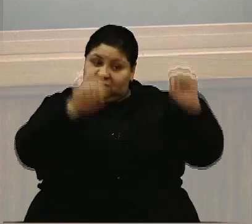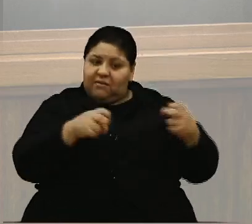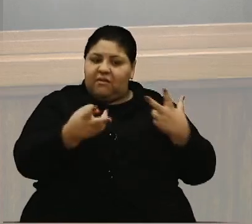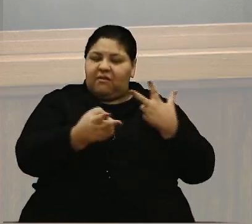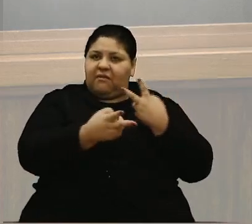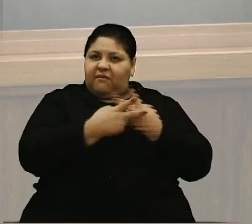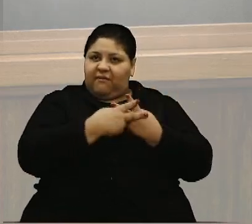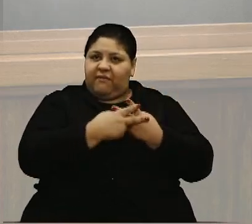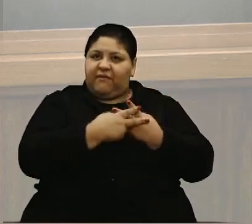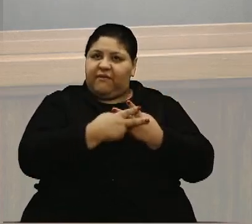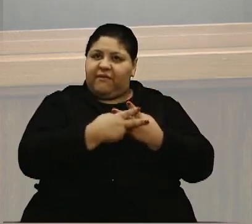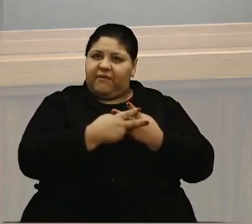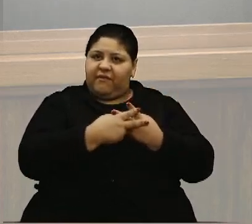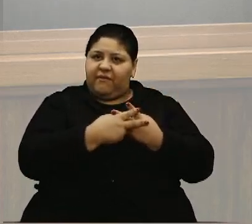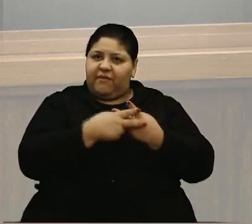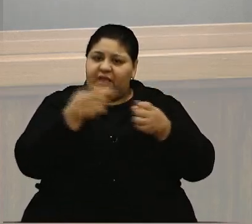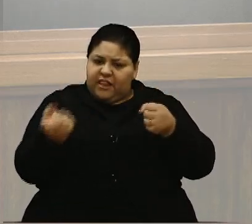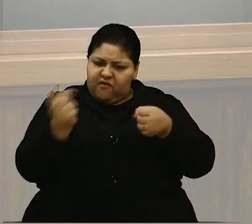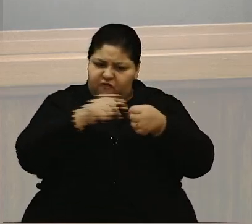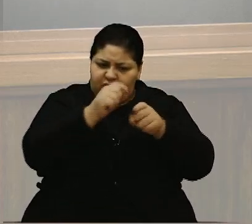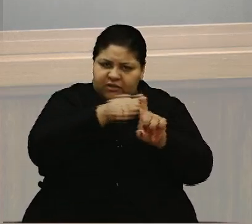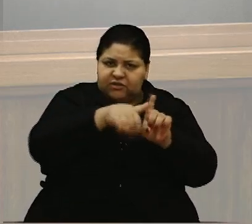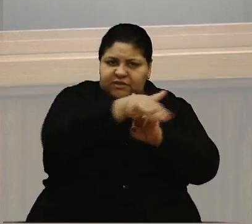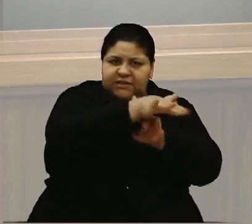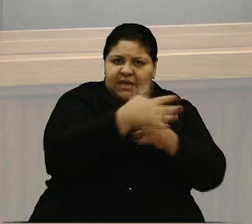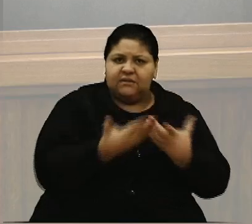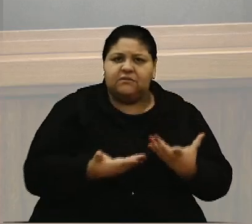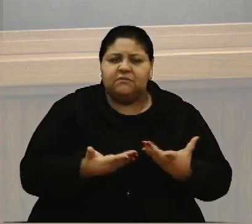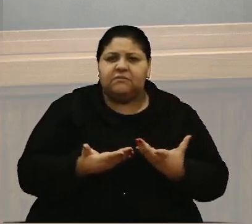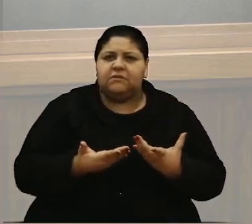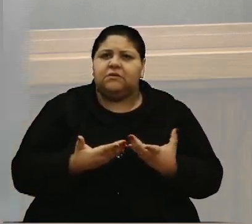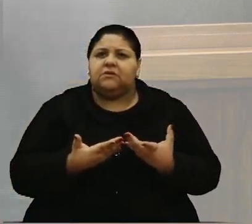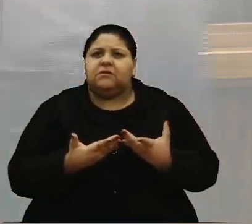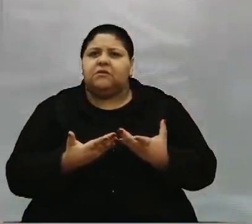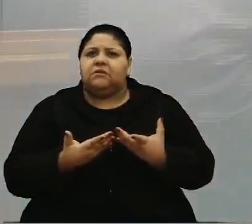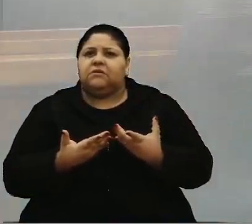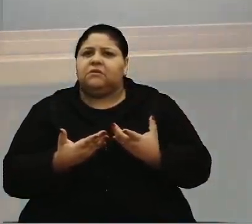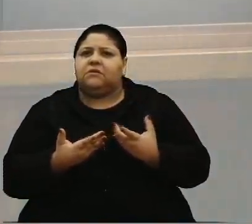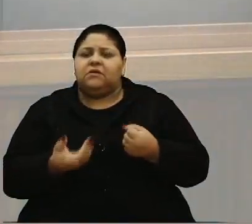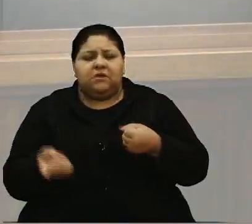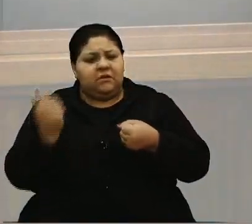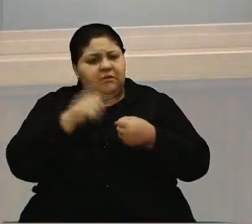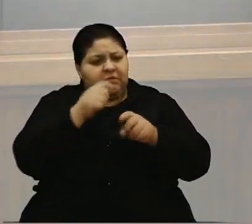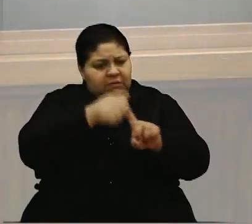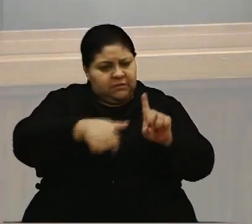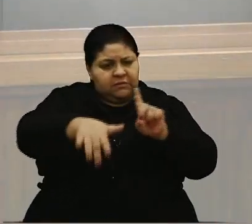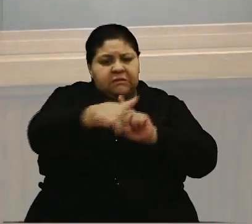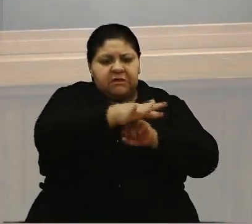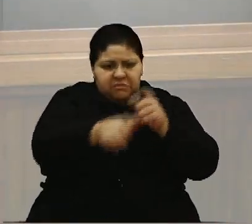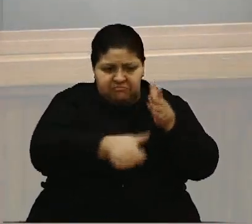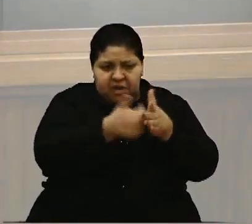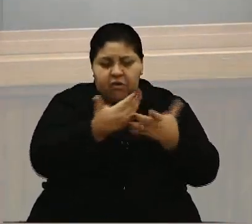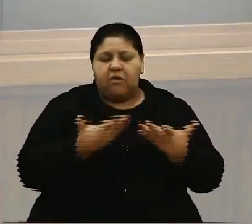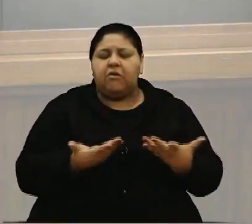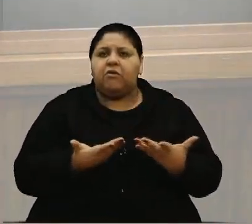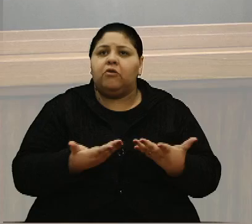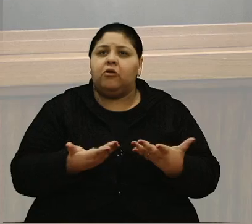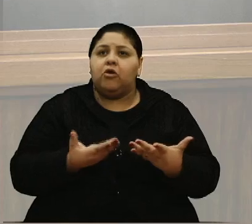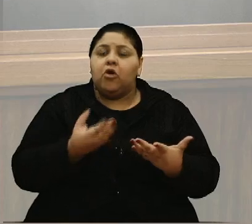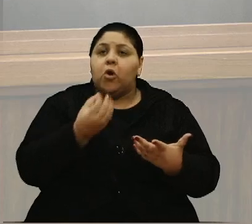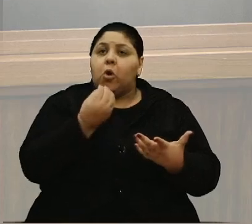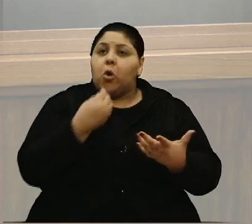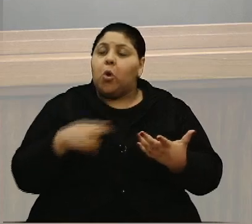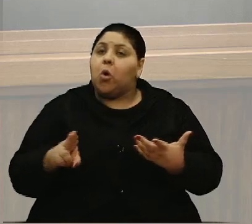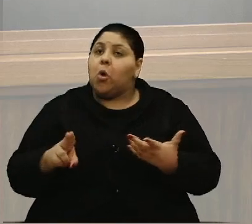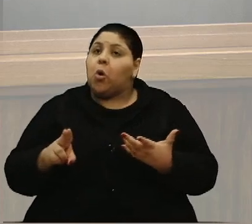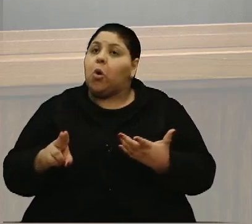ele é ressocializado? Ele é inserido numa sociedade de forma melhor? Ou o índice